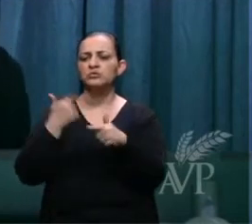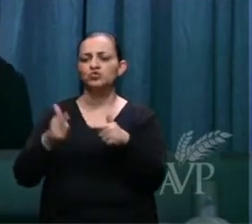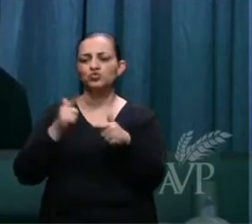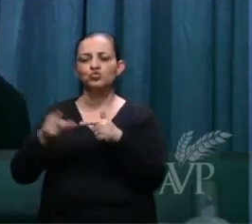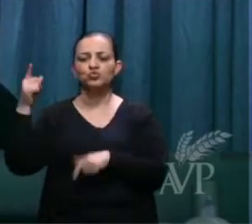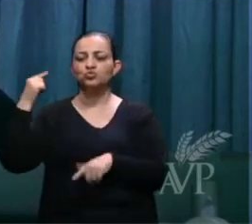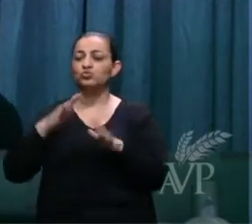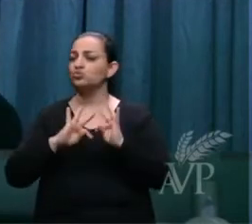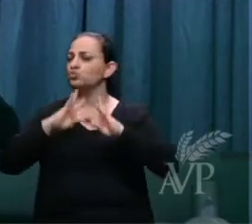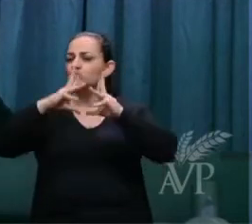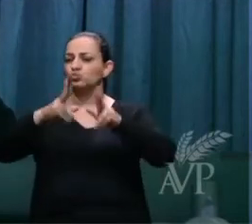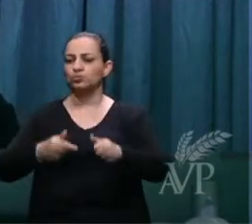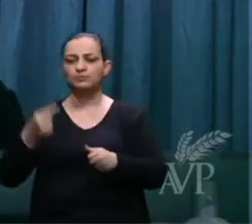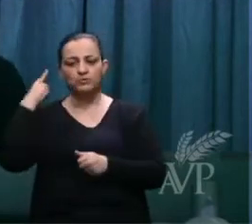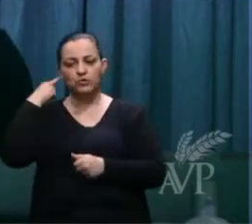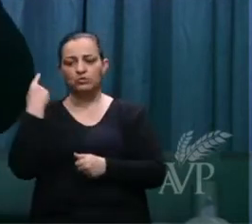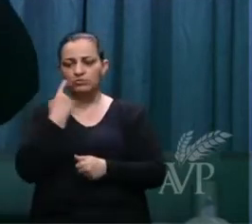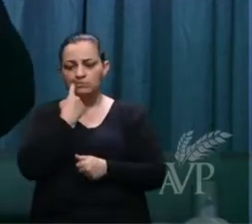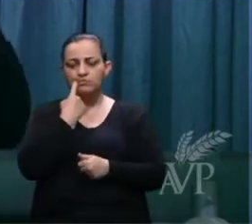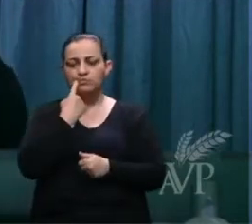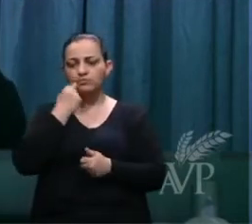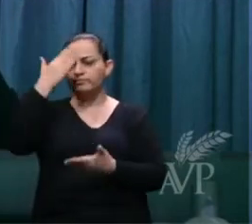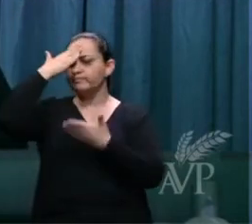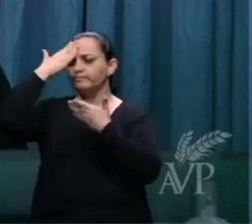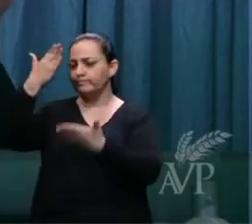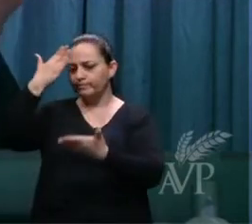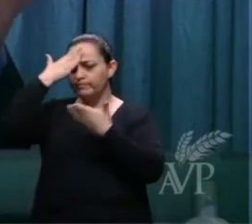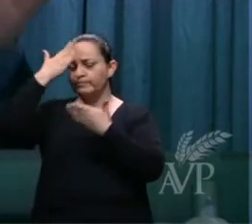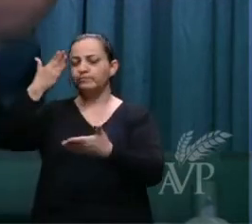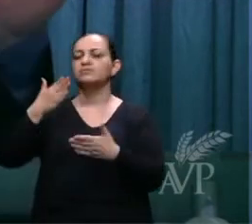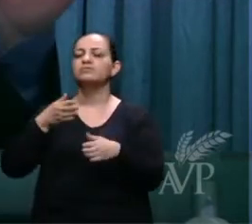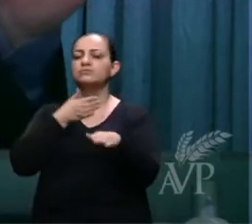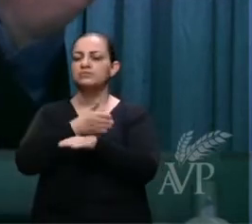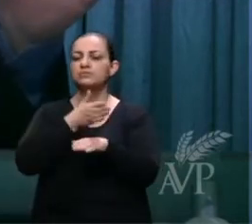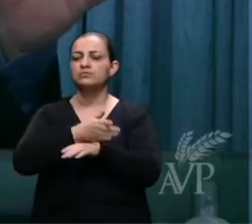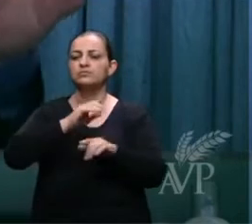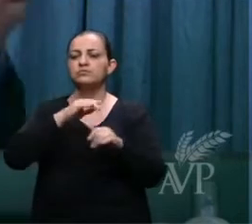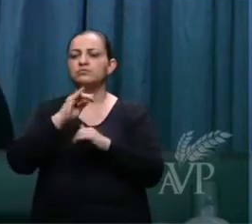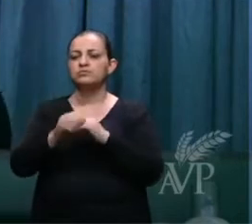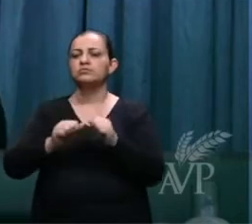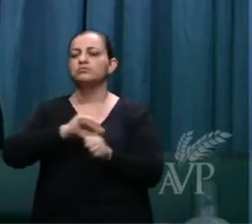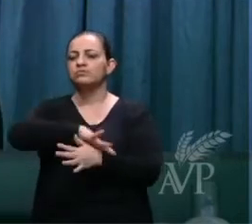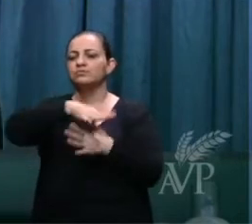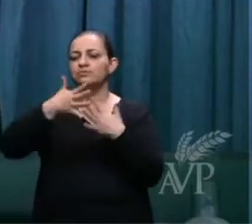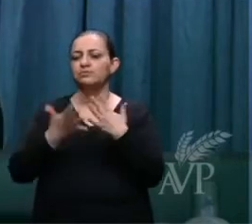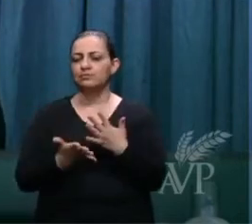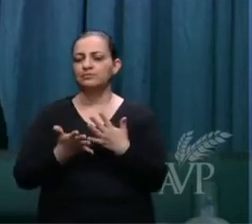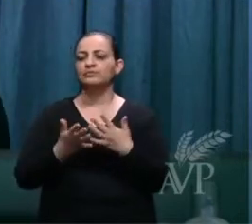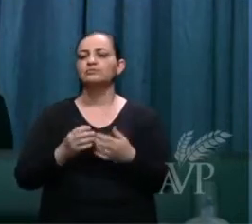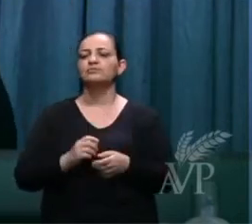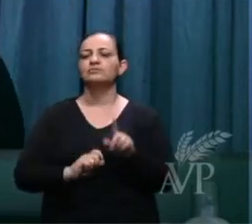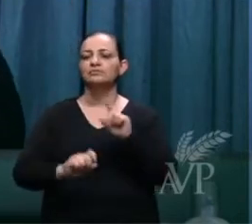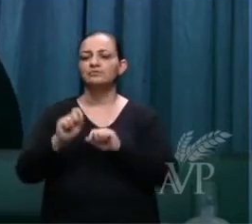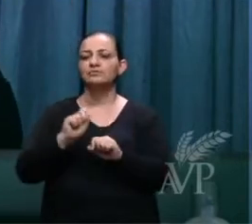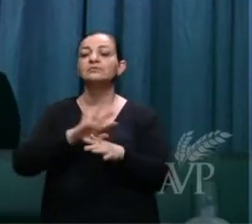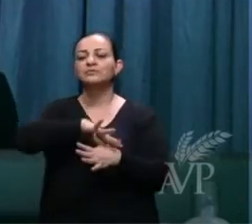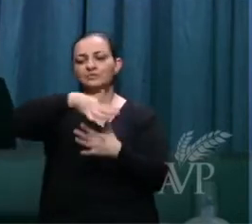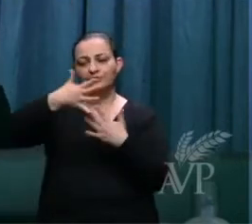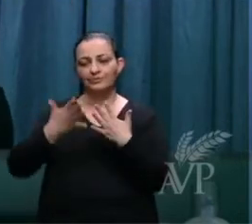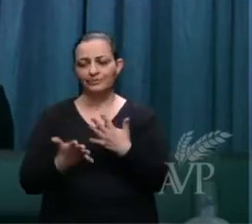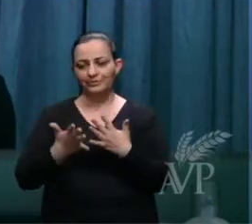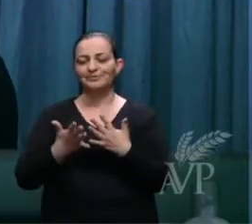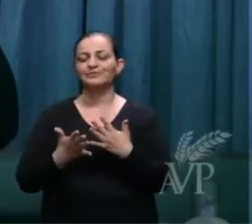auditivo. Nós saudamos vocês através da língua o quê? Libra.